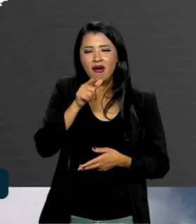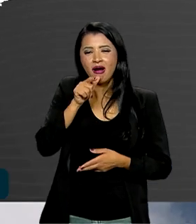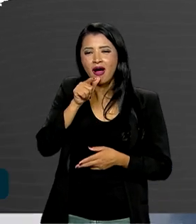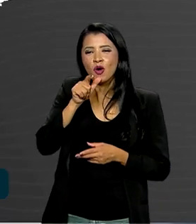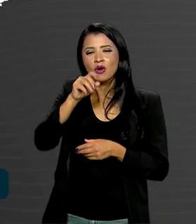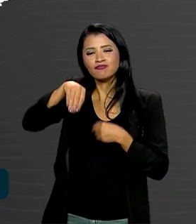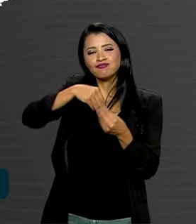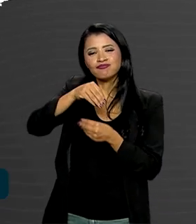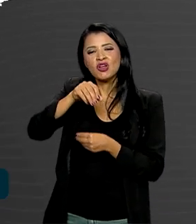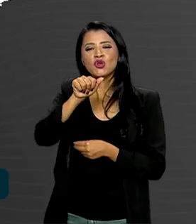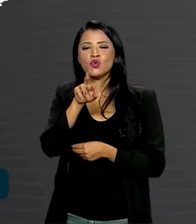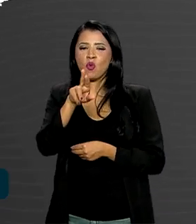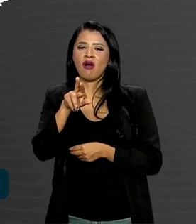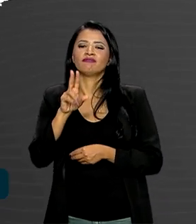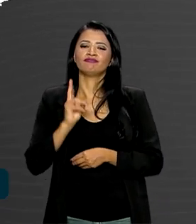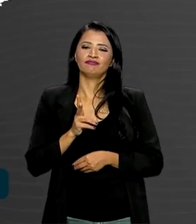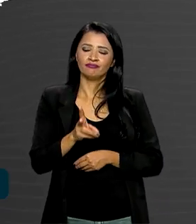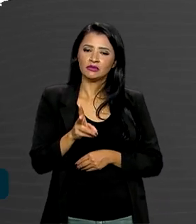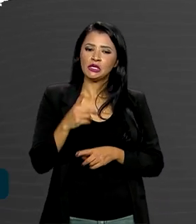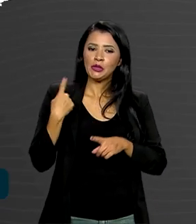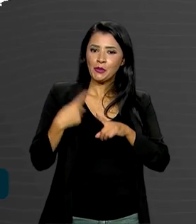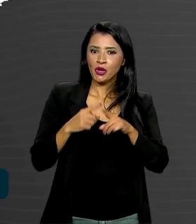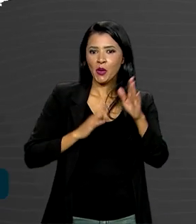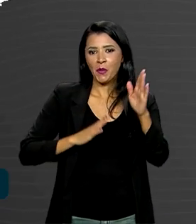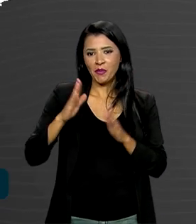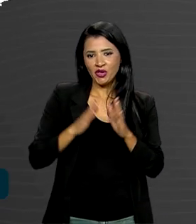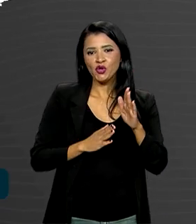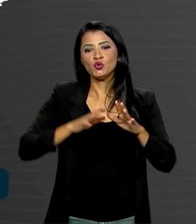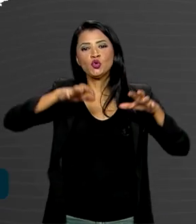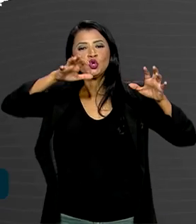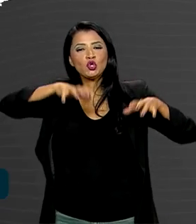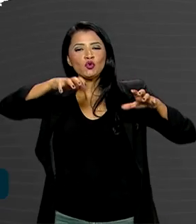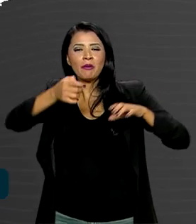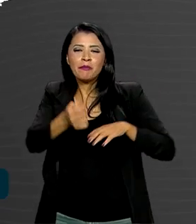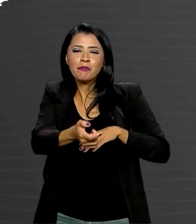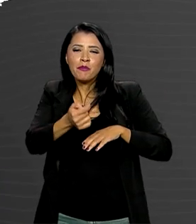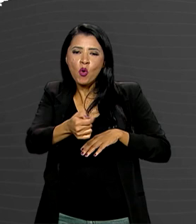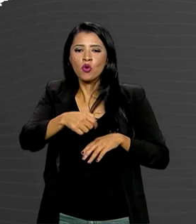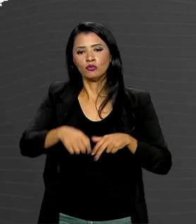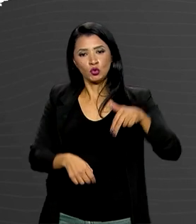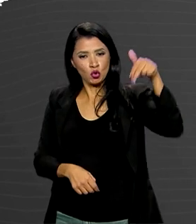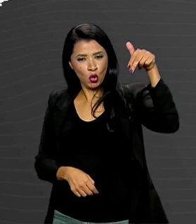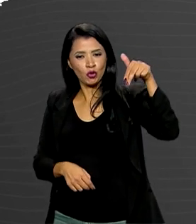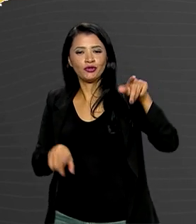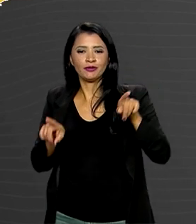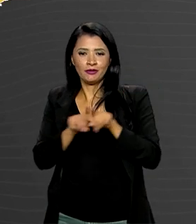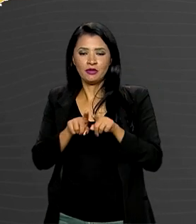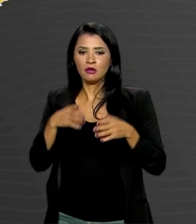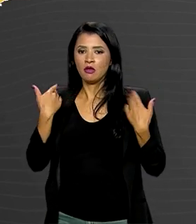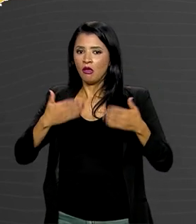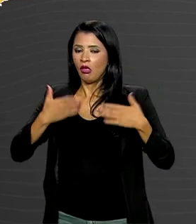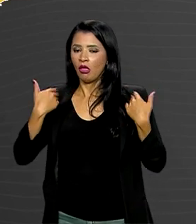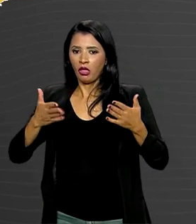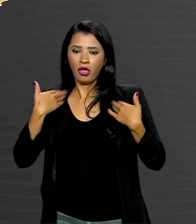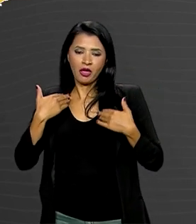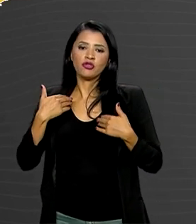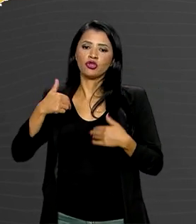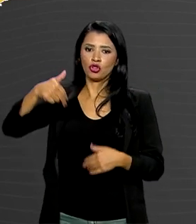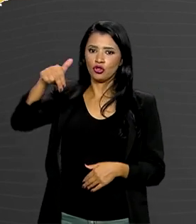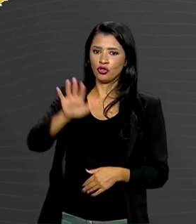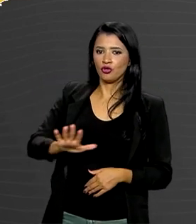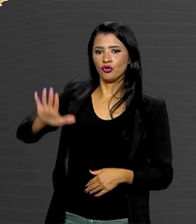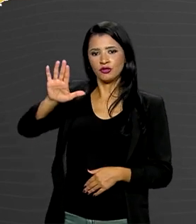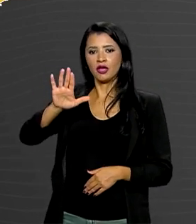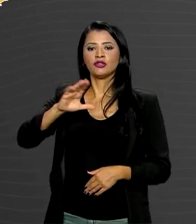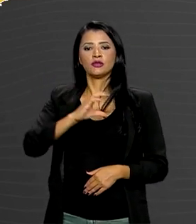Isto porque a previsão para o período é de chuvas abaixo da média no norte e temperaturas mais quentes no nordeste,